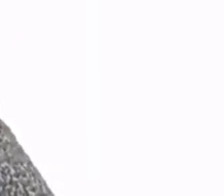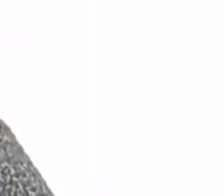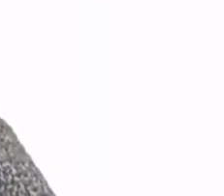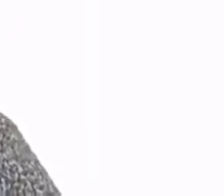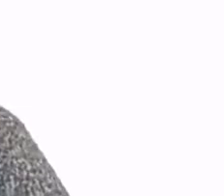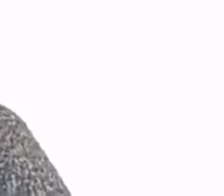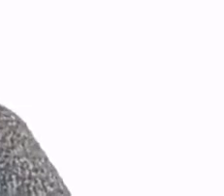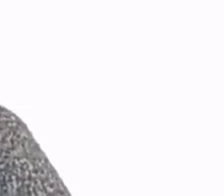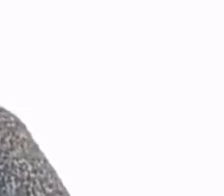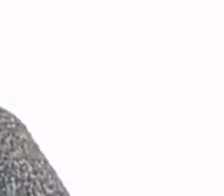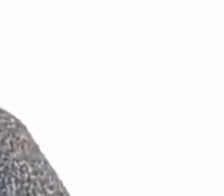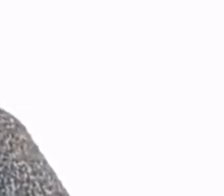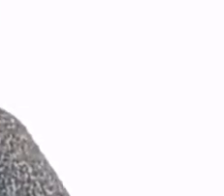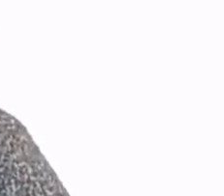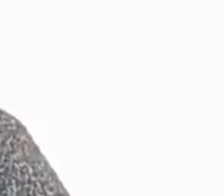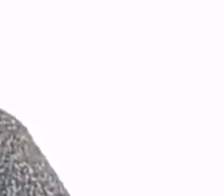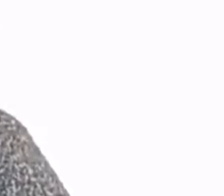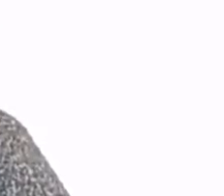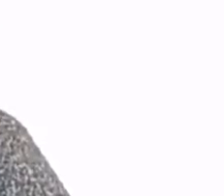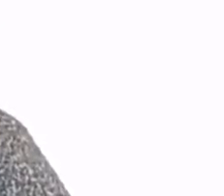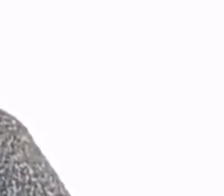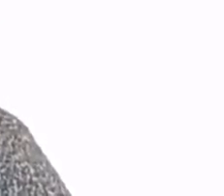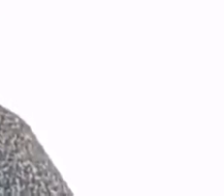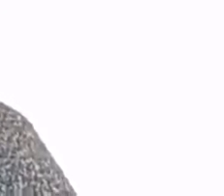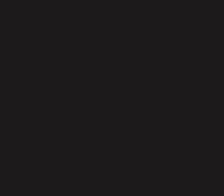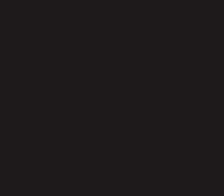para o movimento da inclusão.